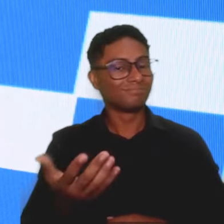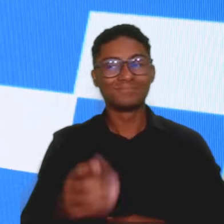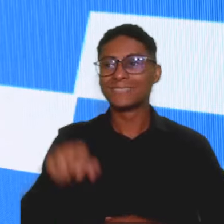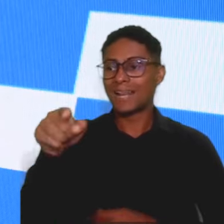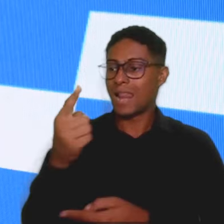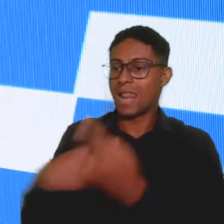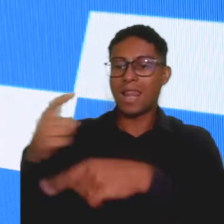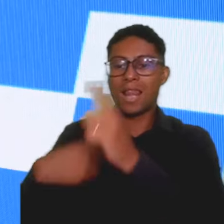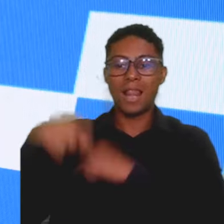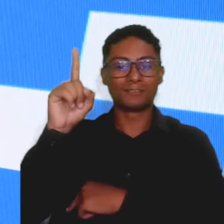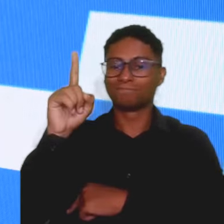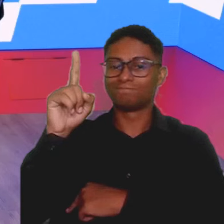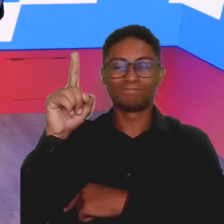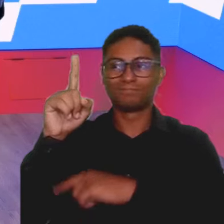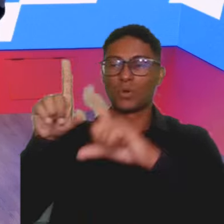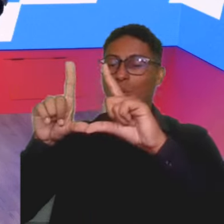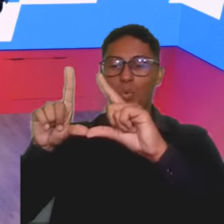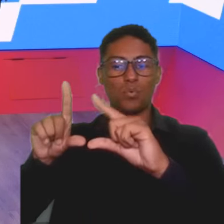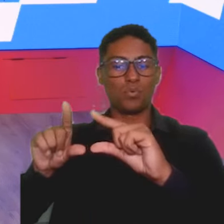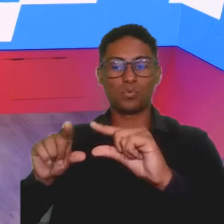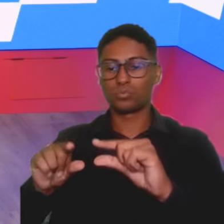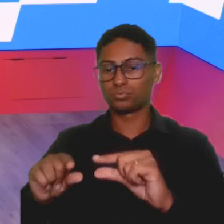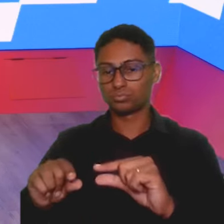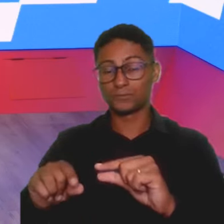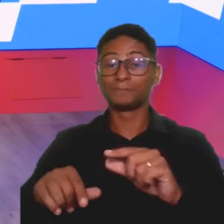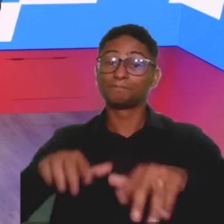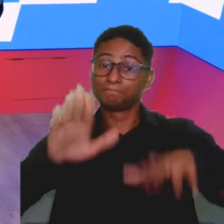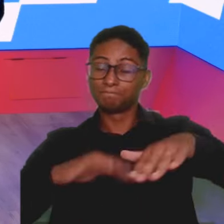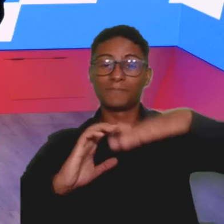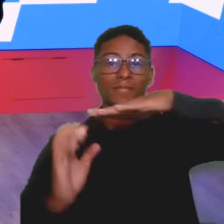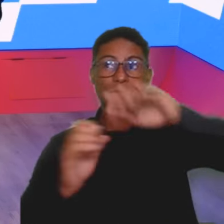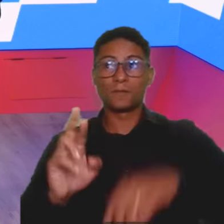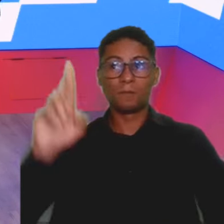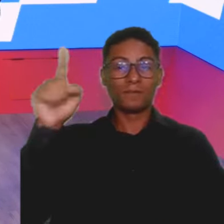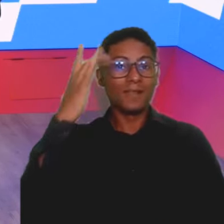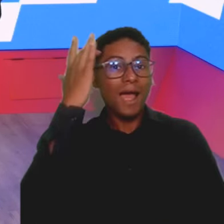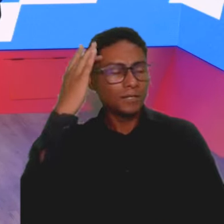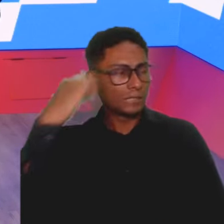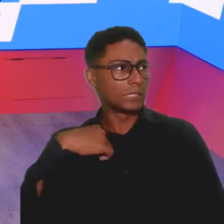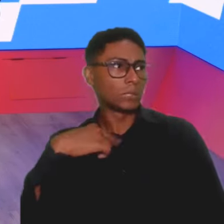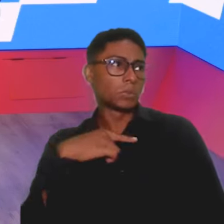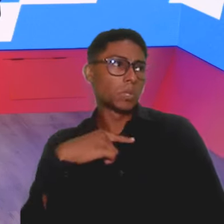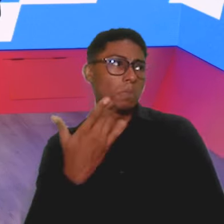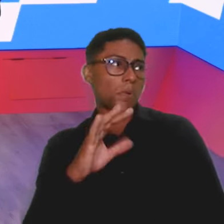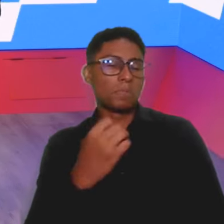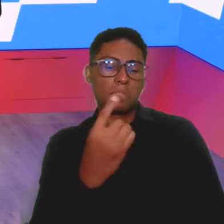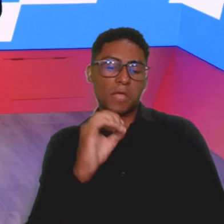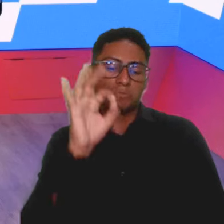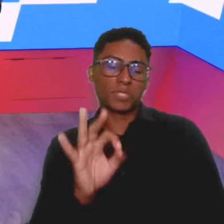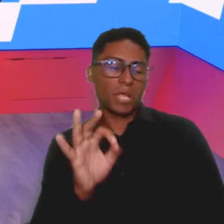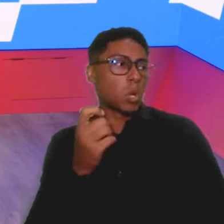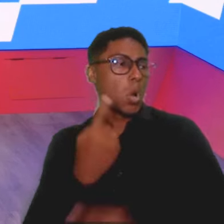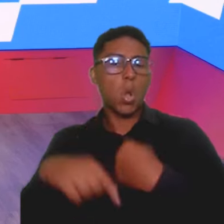sua margem de ganho, ou seja, o seu lucro. E aí, muitas vezes, o empresário acredita que ele tem 10% de margem de lucro,